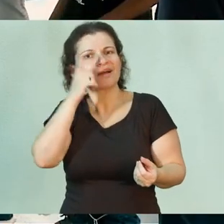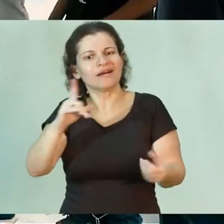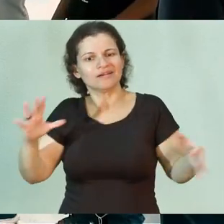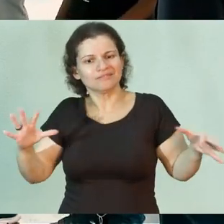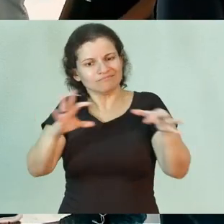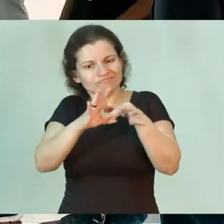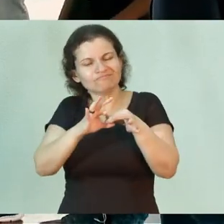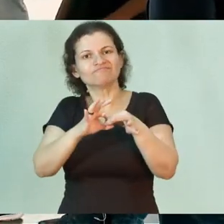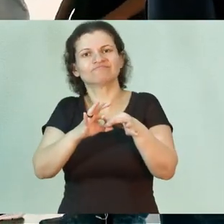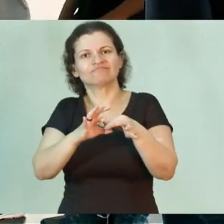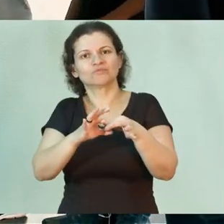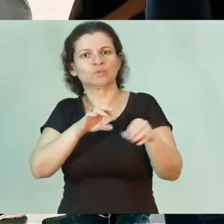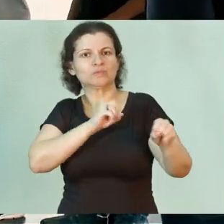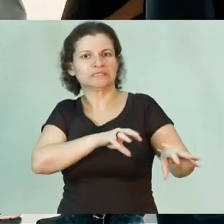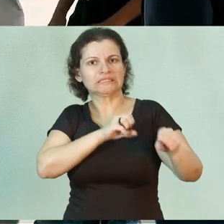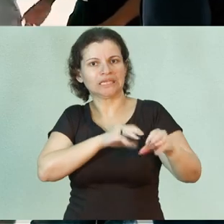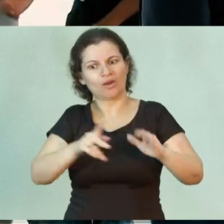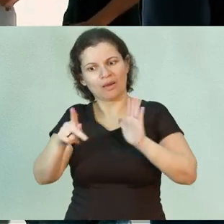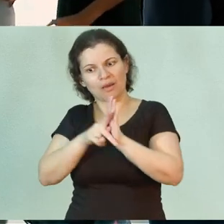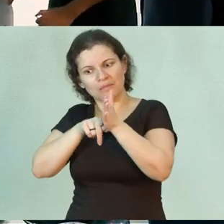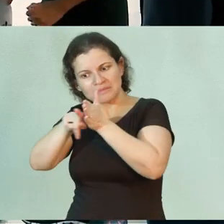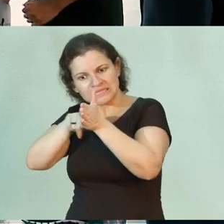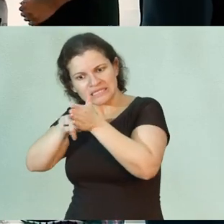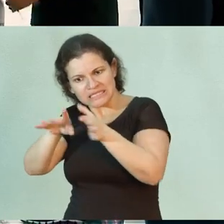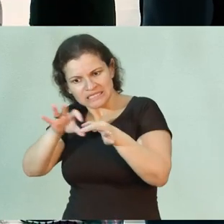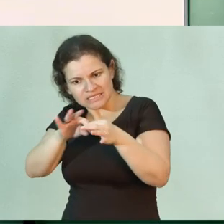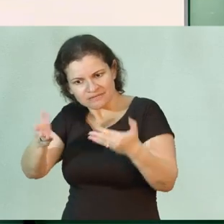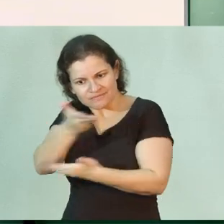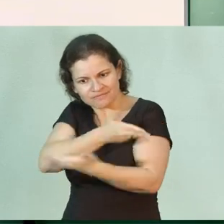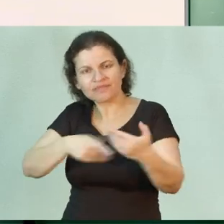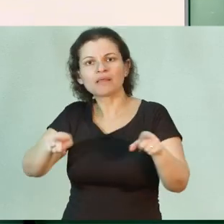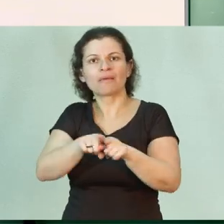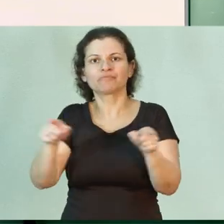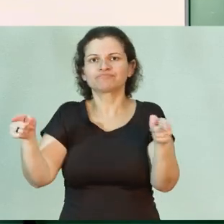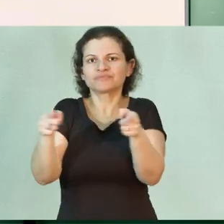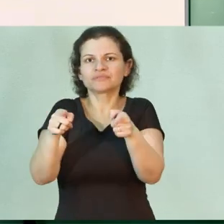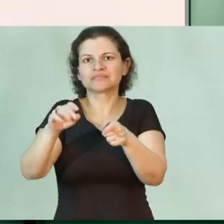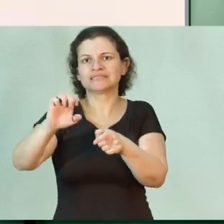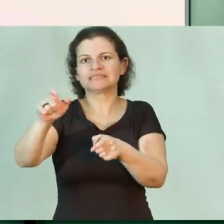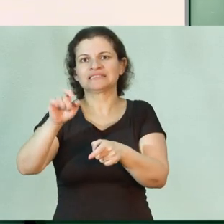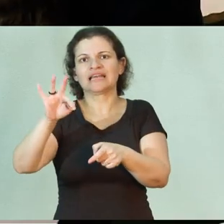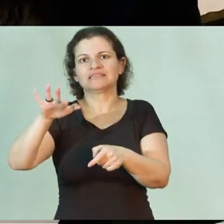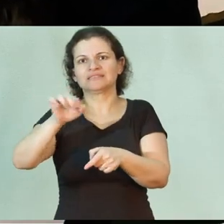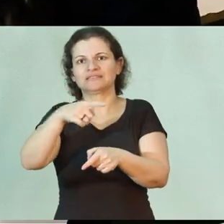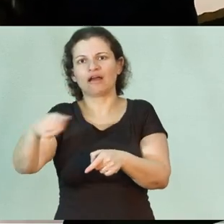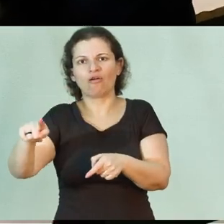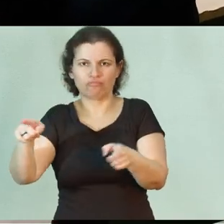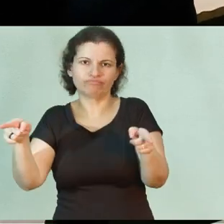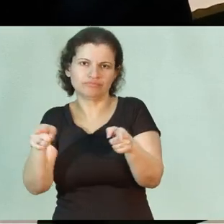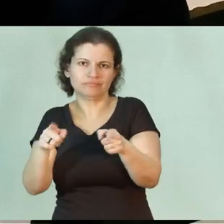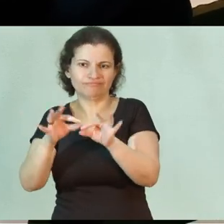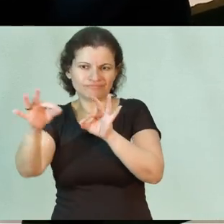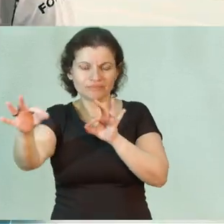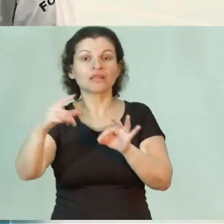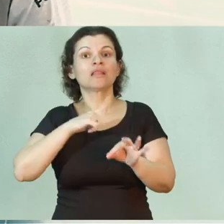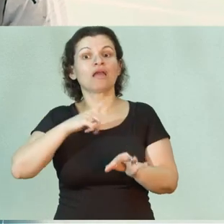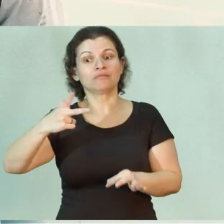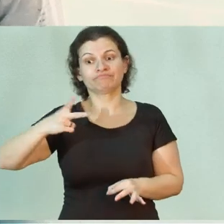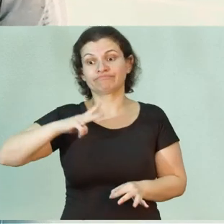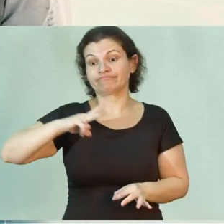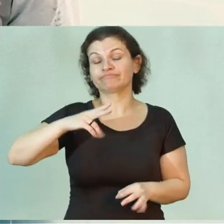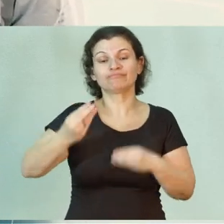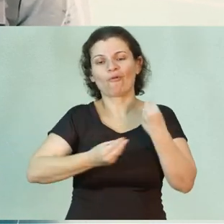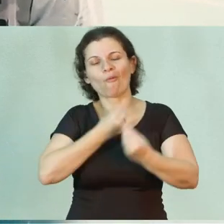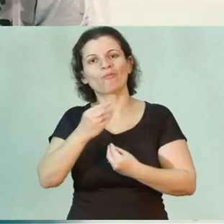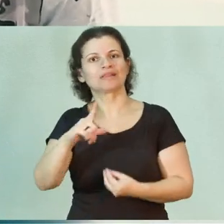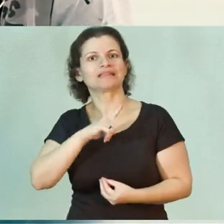integração do ensino com a própria pesquisa e com a extensão. Ela tem uma característica também muito particular de